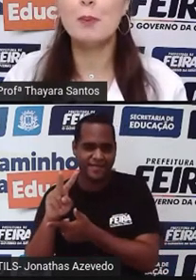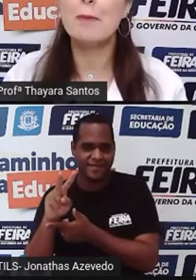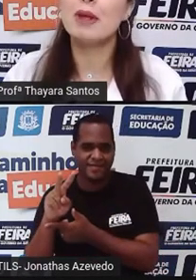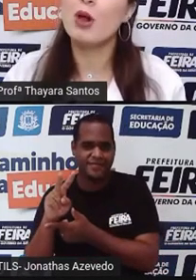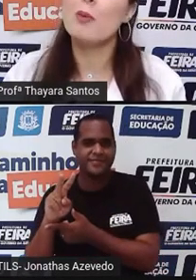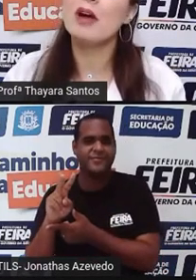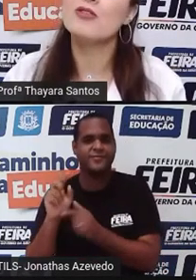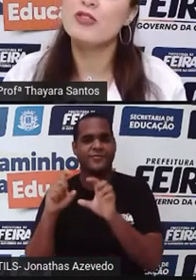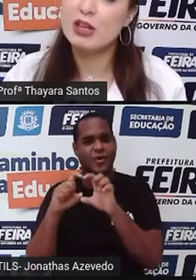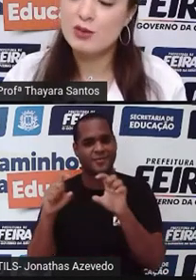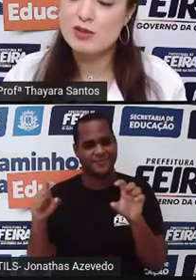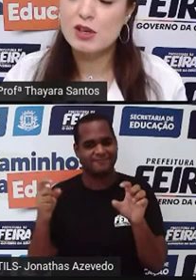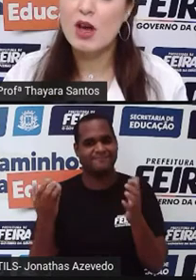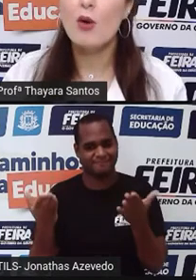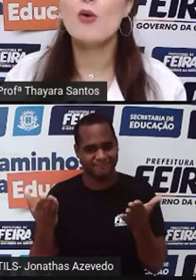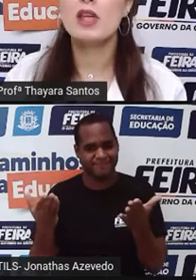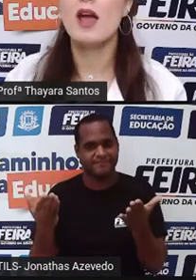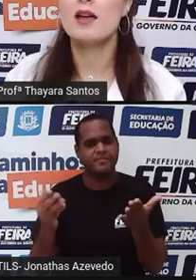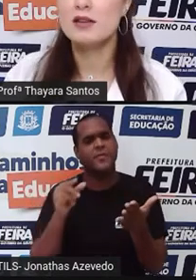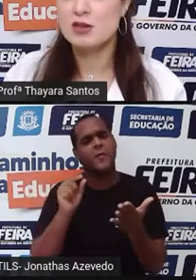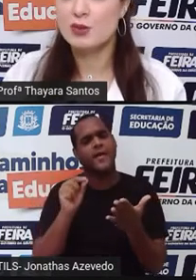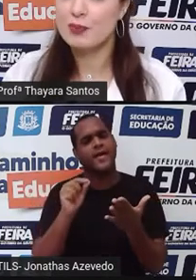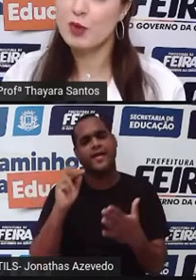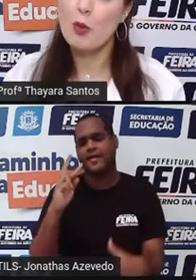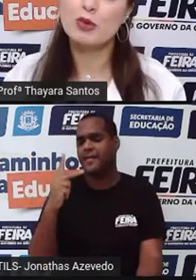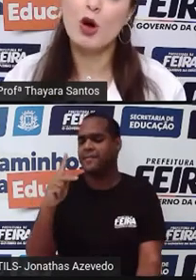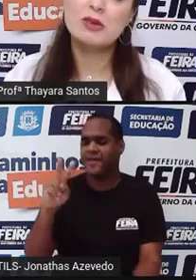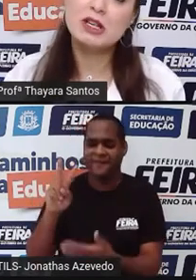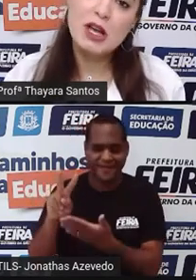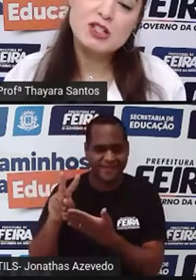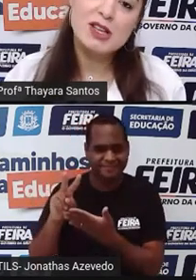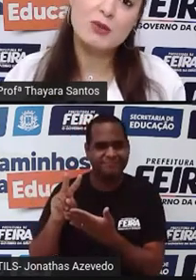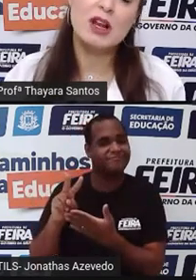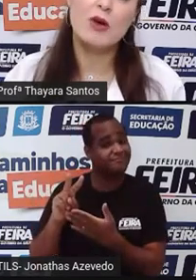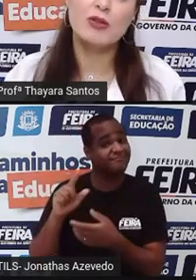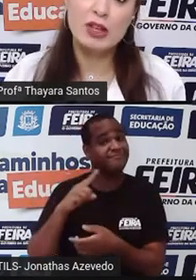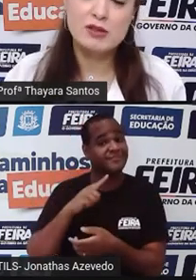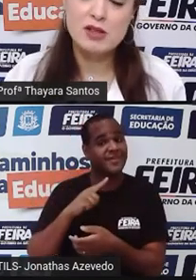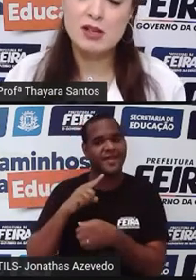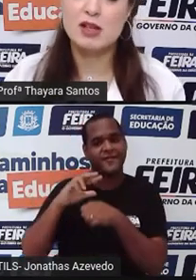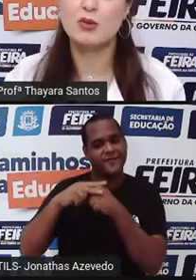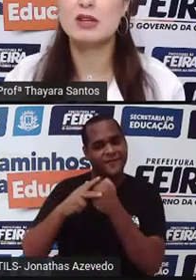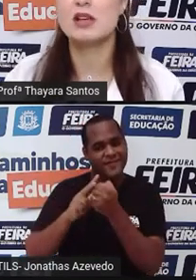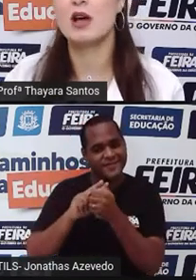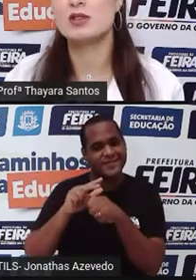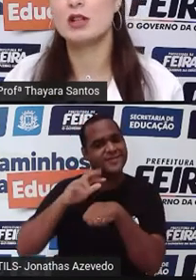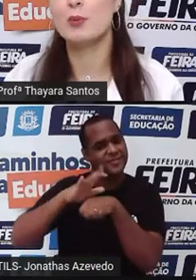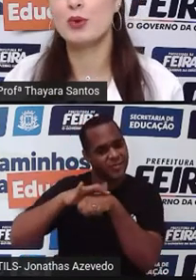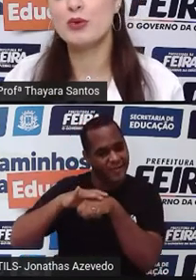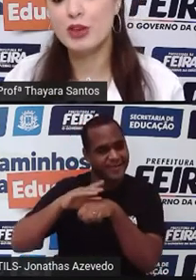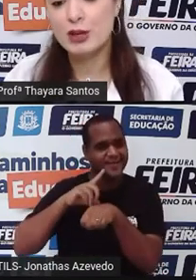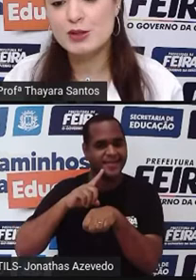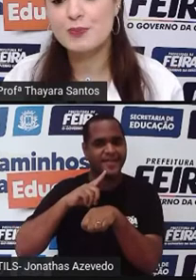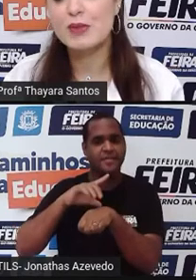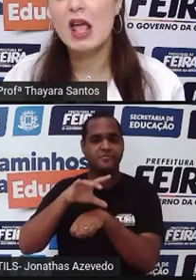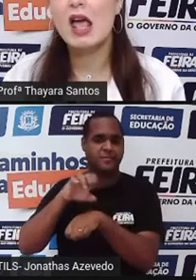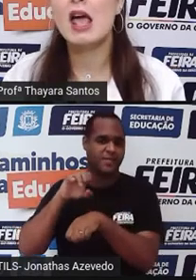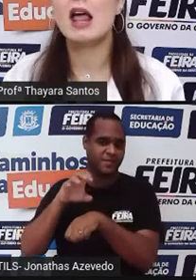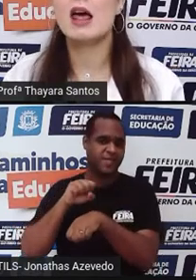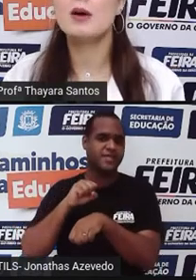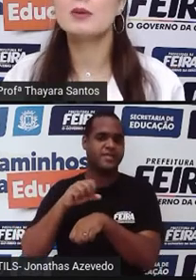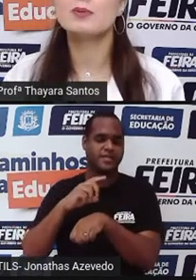manopapiloma vírus. O que é isso? Como o nome já está dizendo, ele é um vírus, né? Essa doença é causada por um vírus.